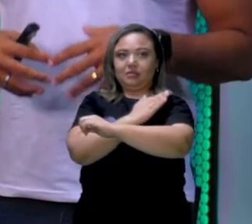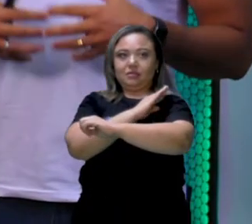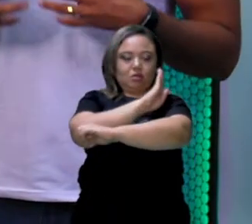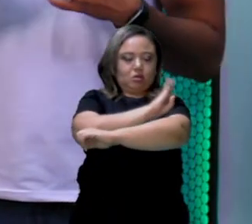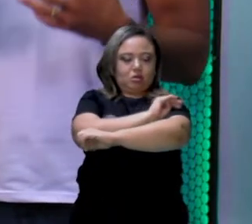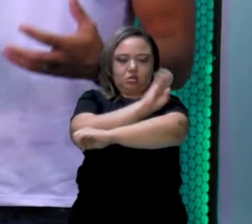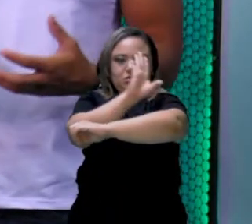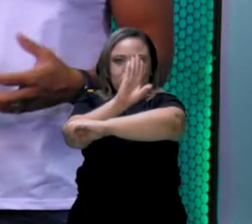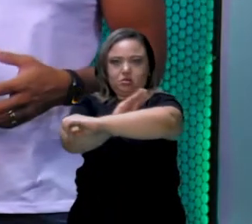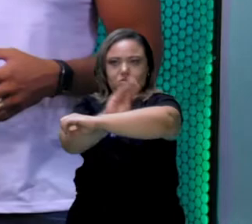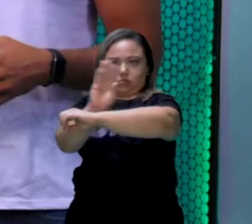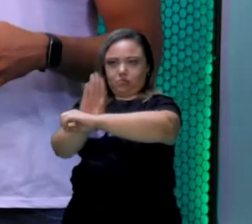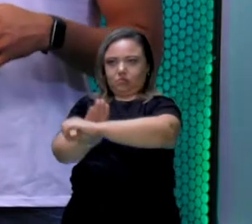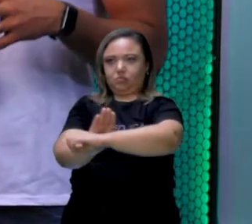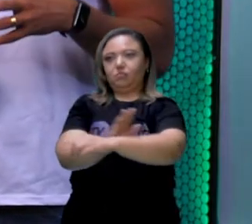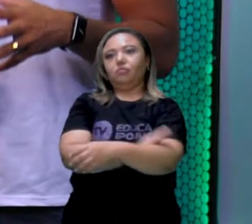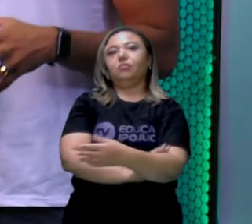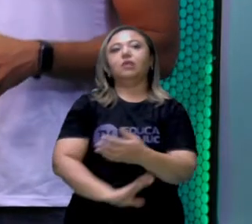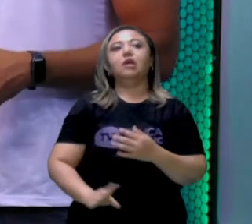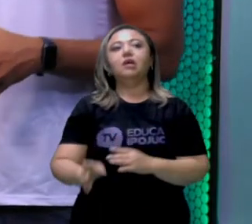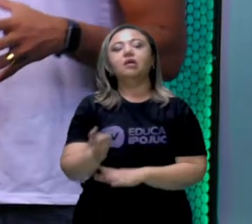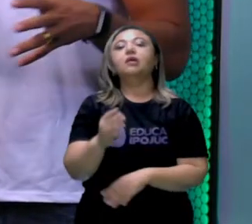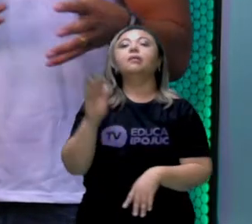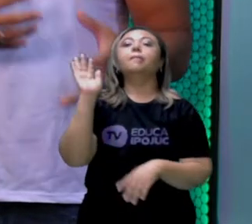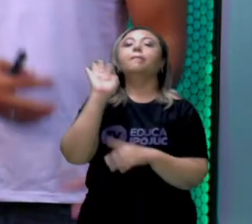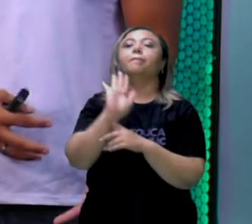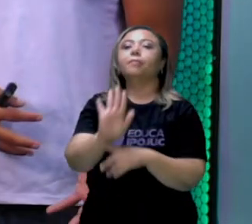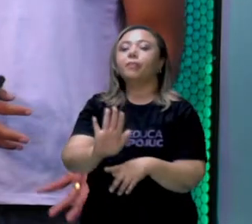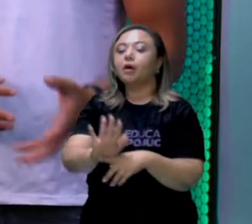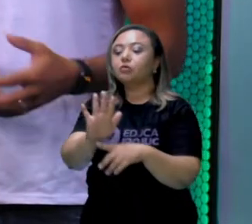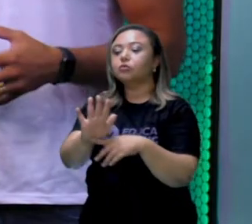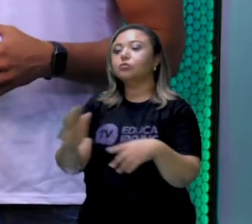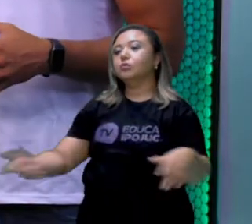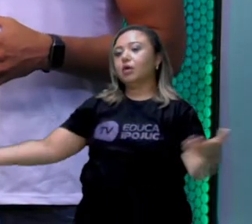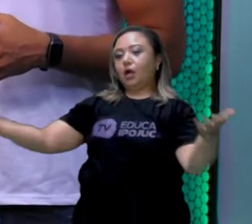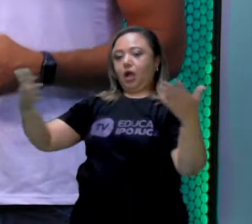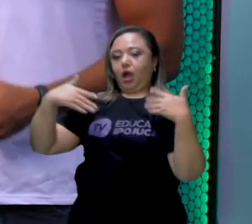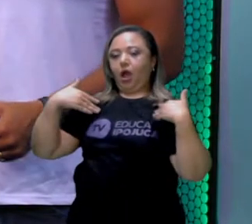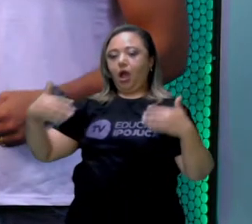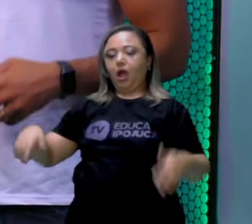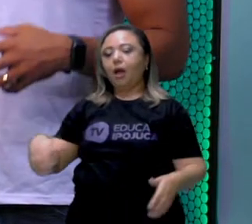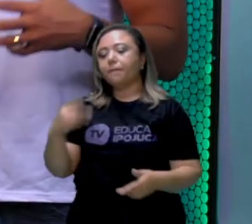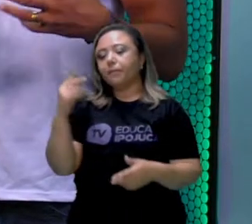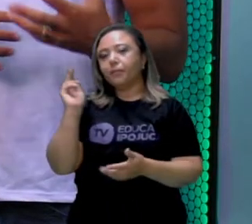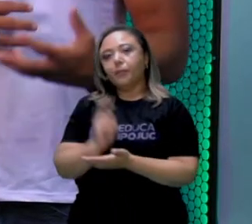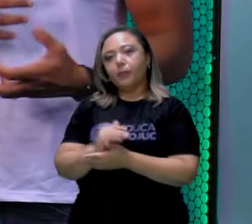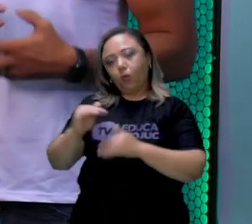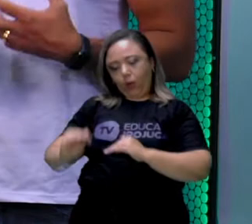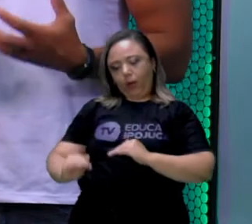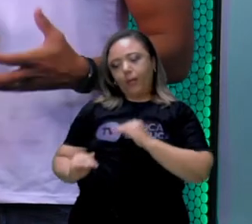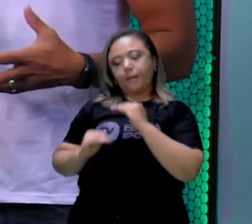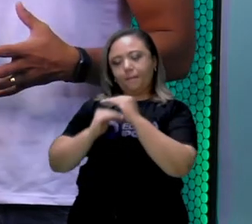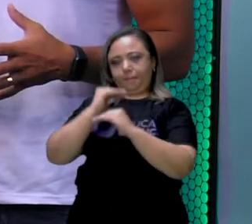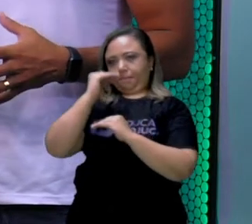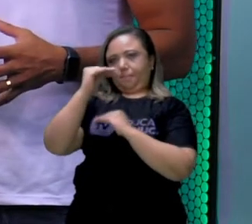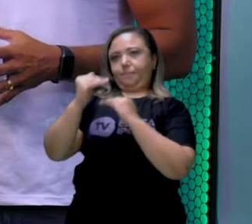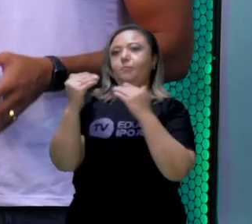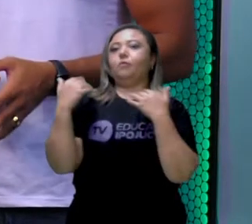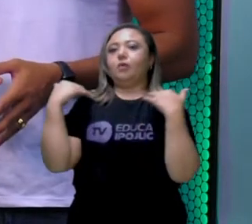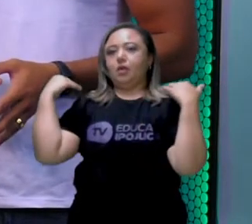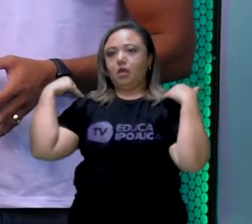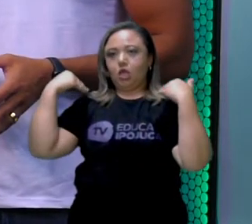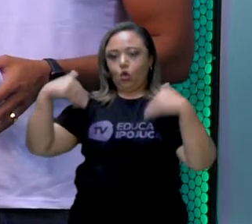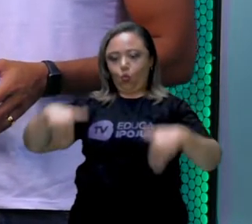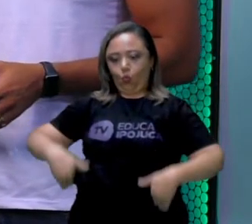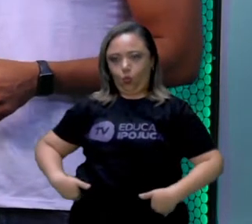condicionamento físico, como eu falei, ela tem como objetivo a melhoria das capacidades físicas, né? E também a reestruturação